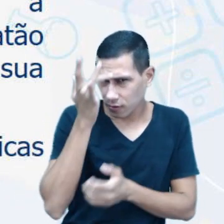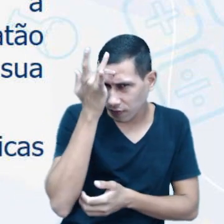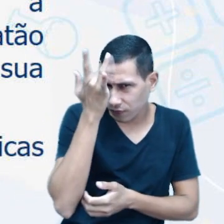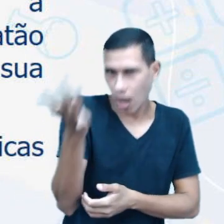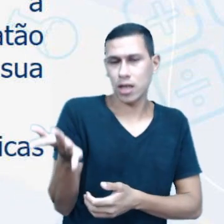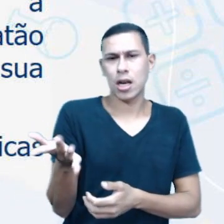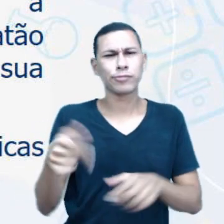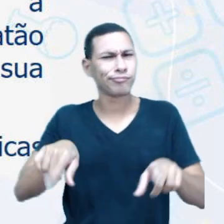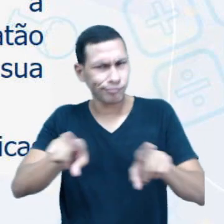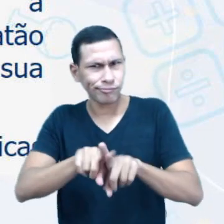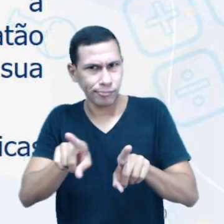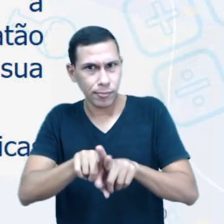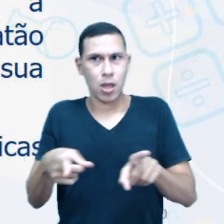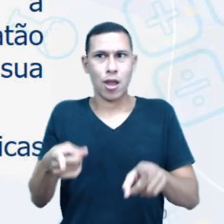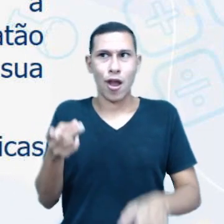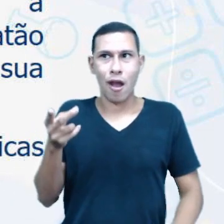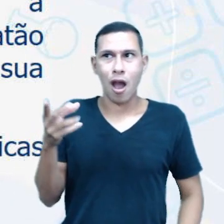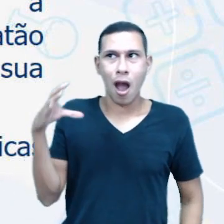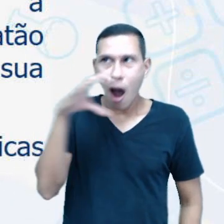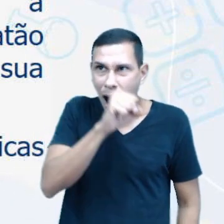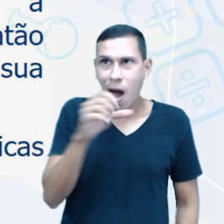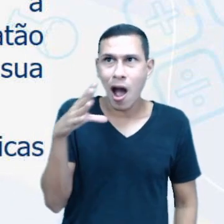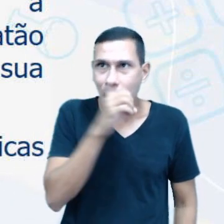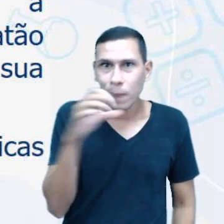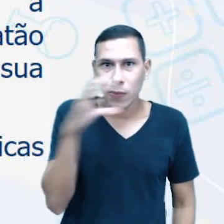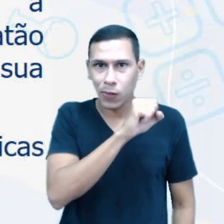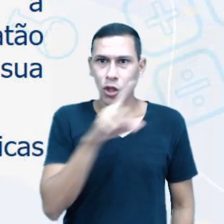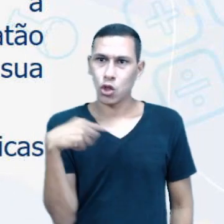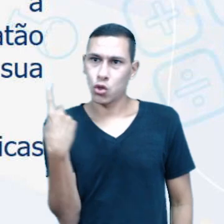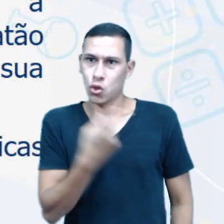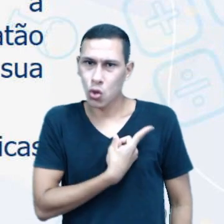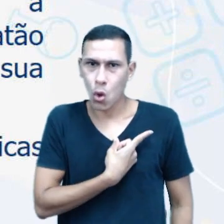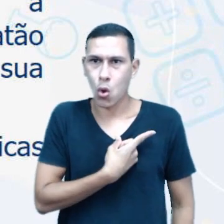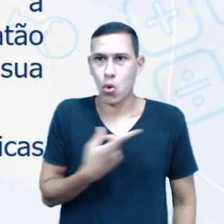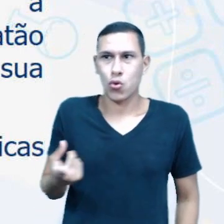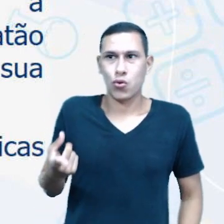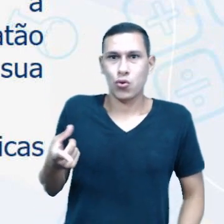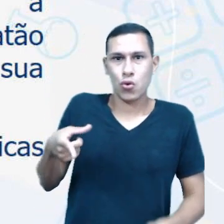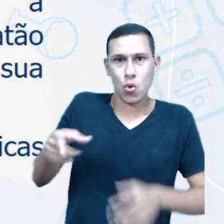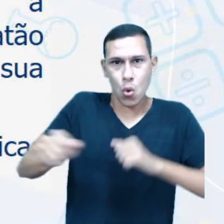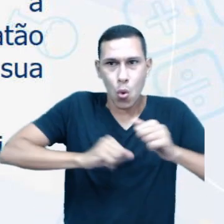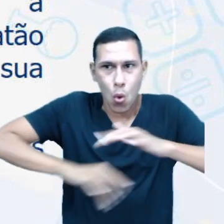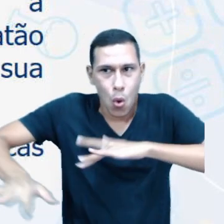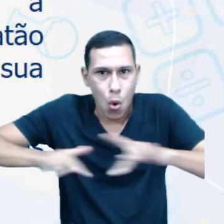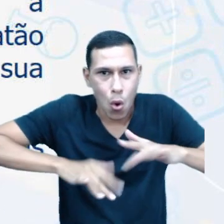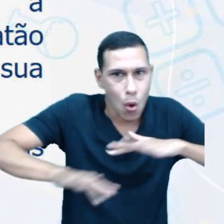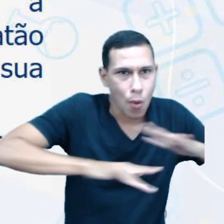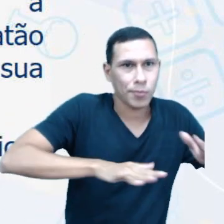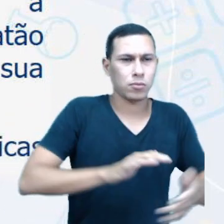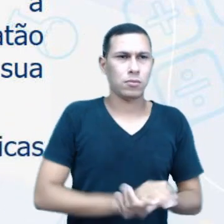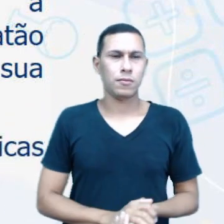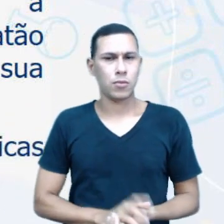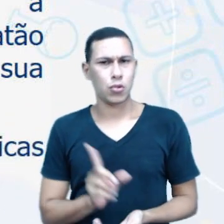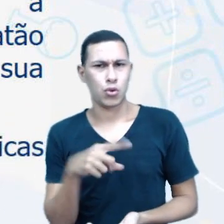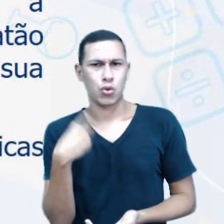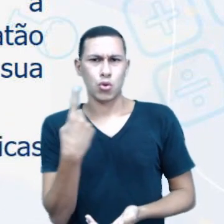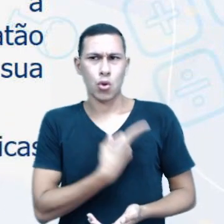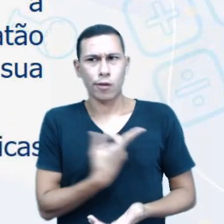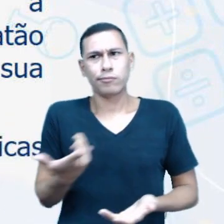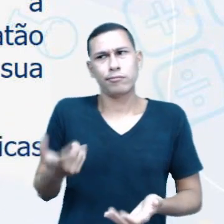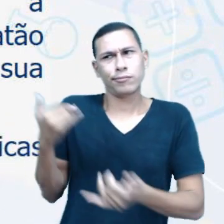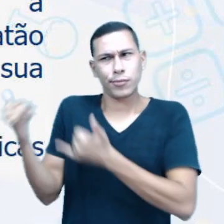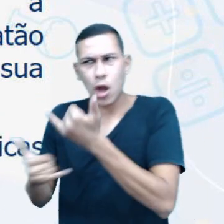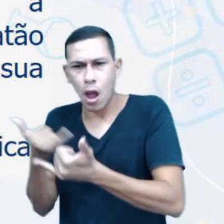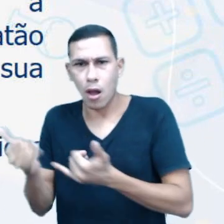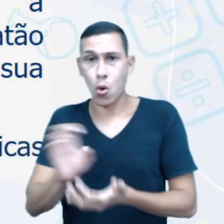e a agilidade com que nos locomovemos diariamente. Seja para o lazer, seja